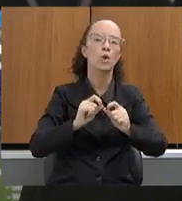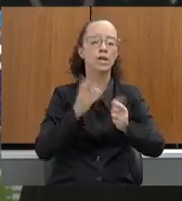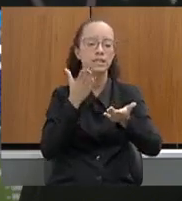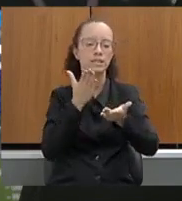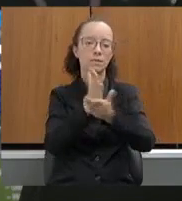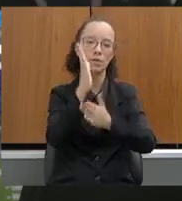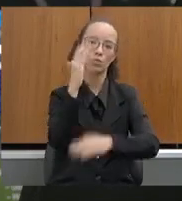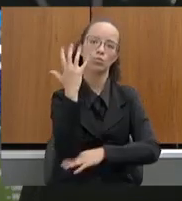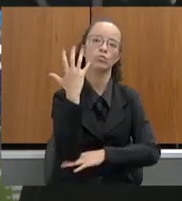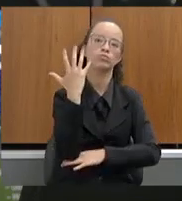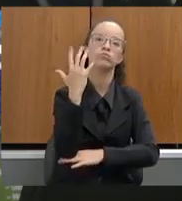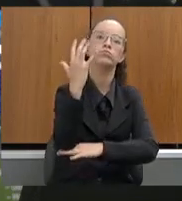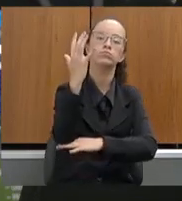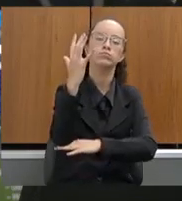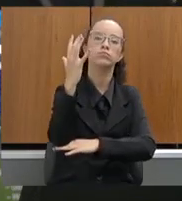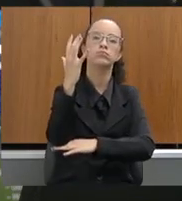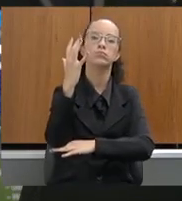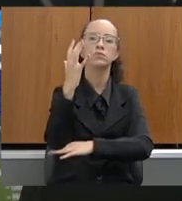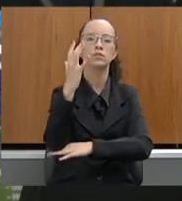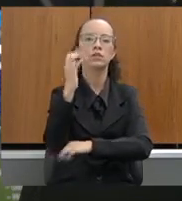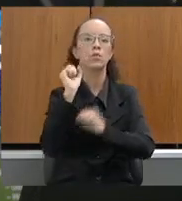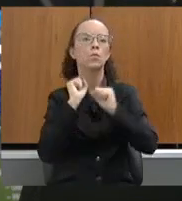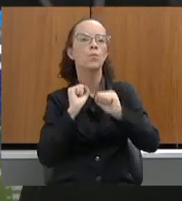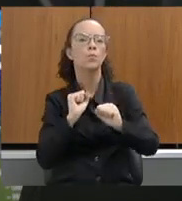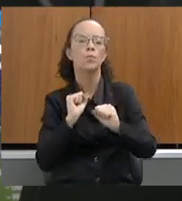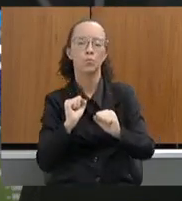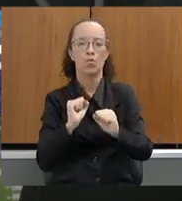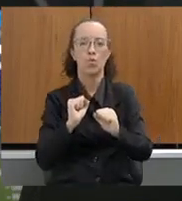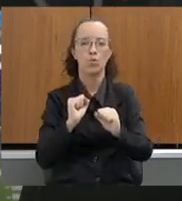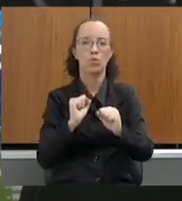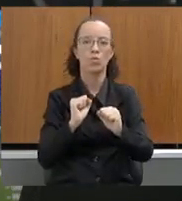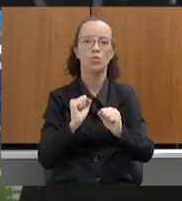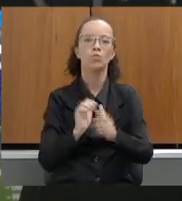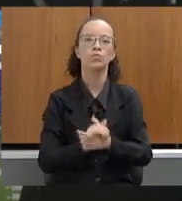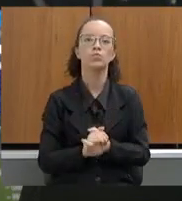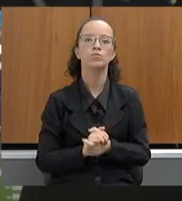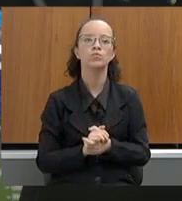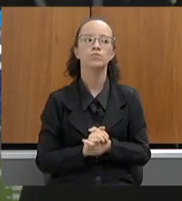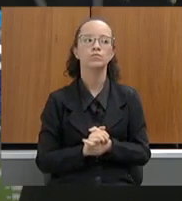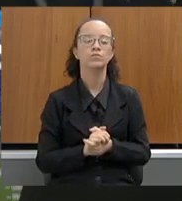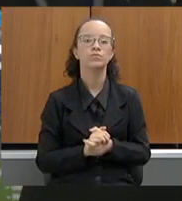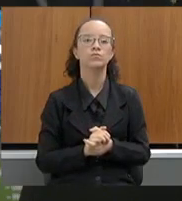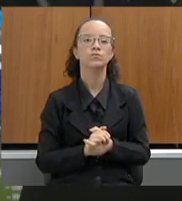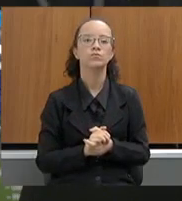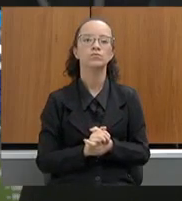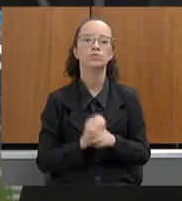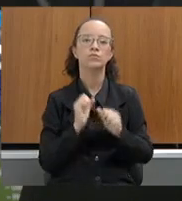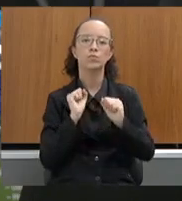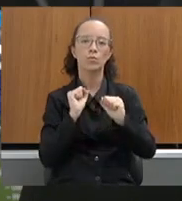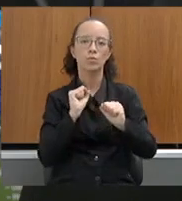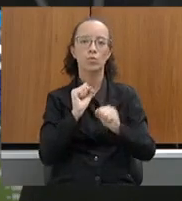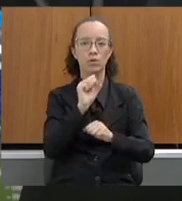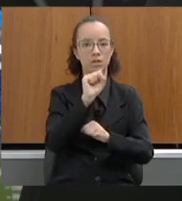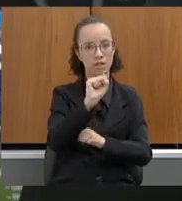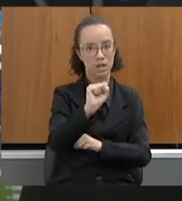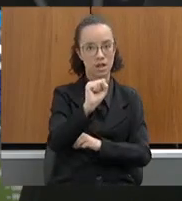ambiental FLEURES Global fosse pautado na 81ª